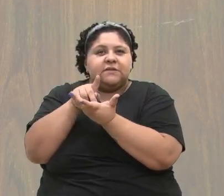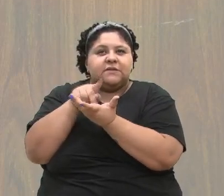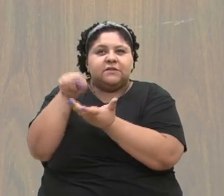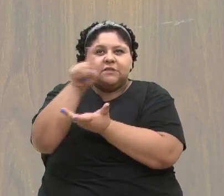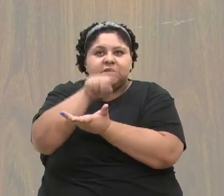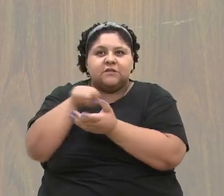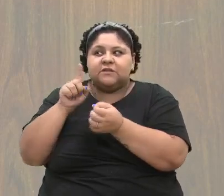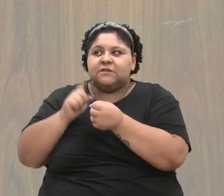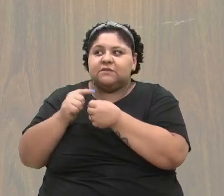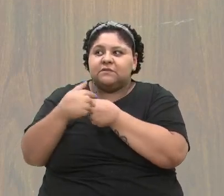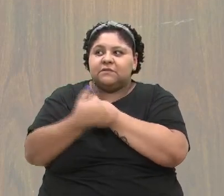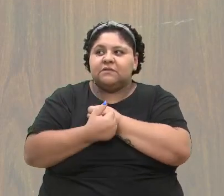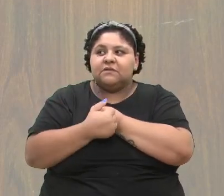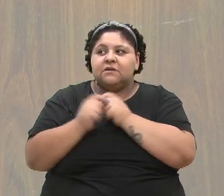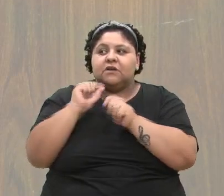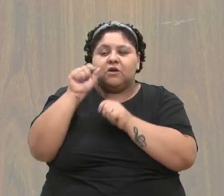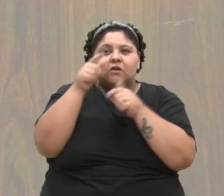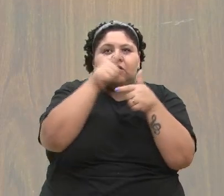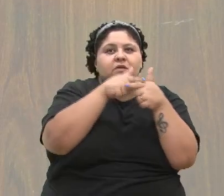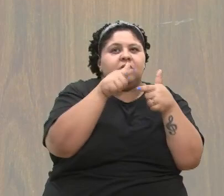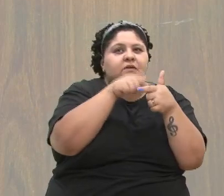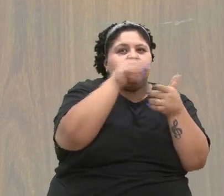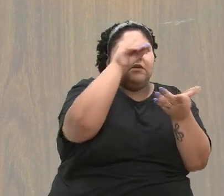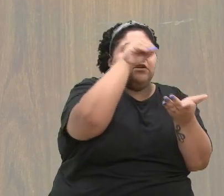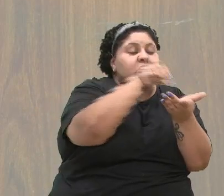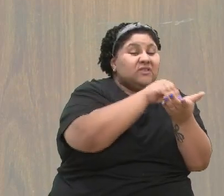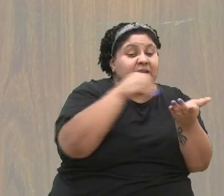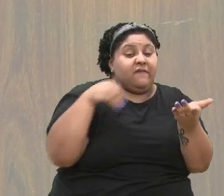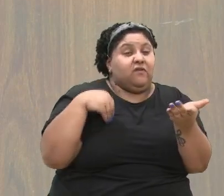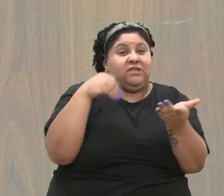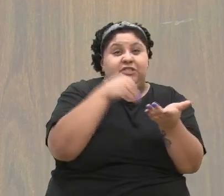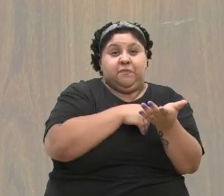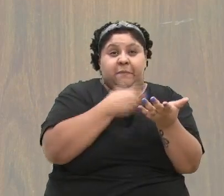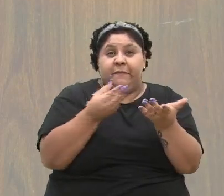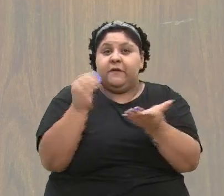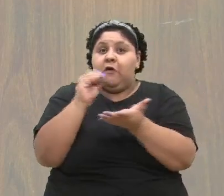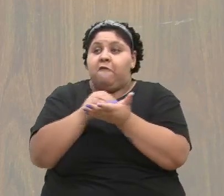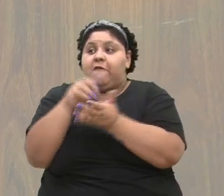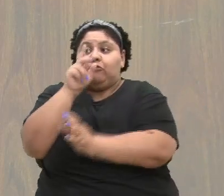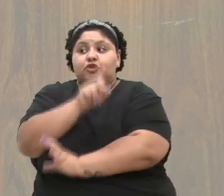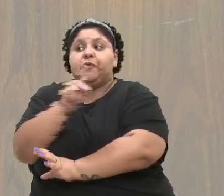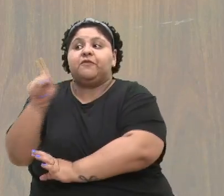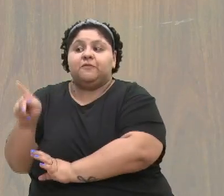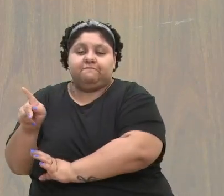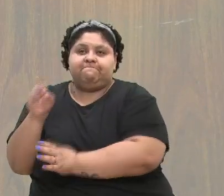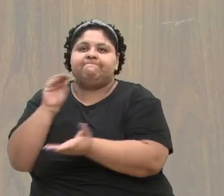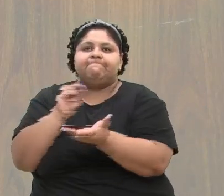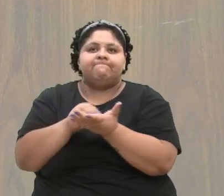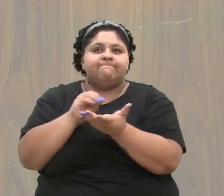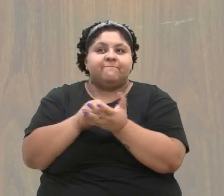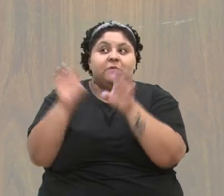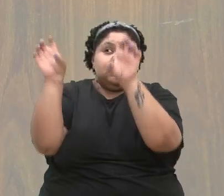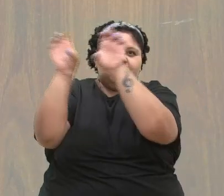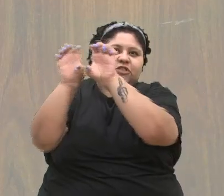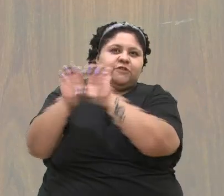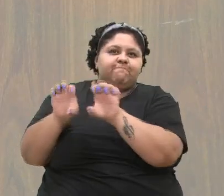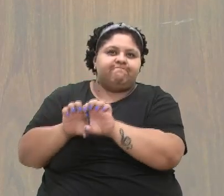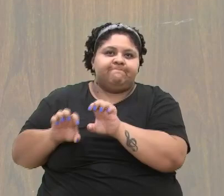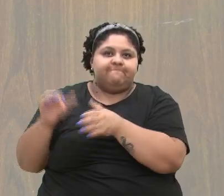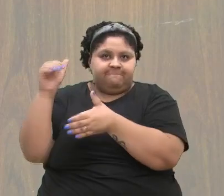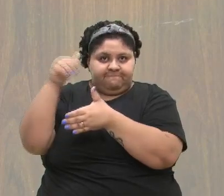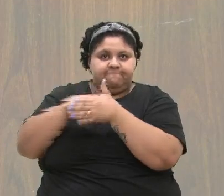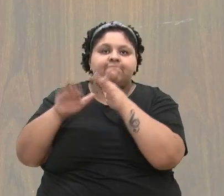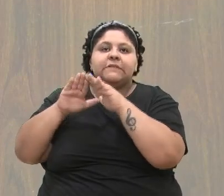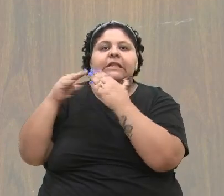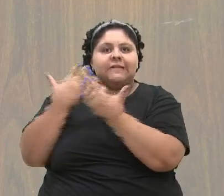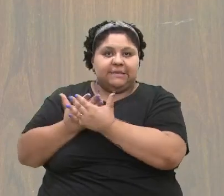cidade, qual é o problema da falta de médico, da falta de professor, da falta de estrutura dentro das nossas